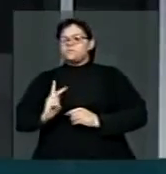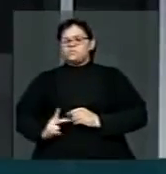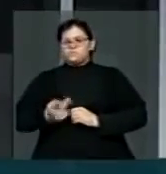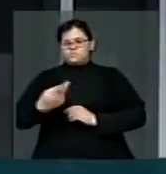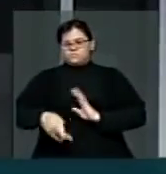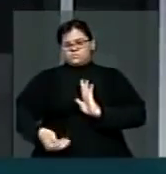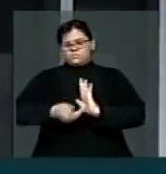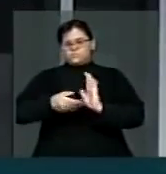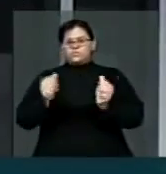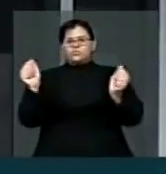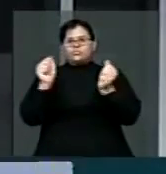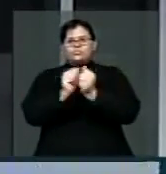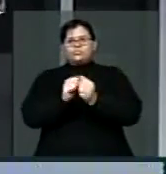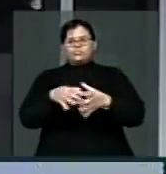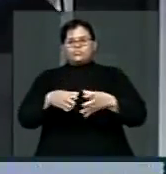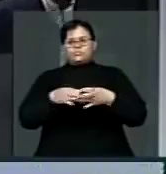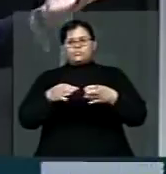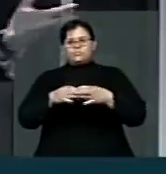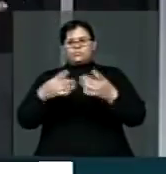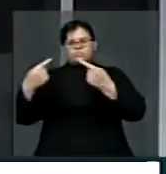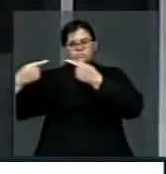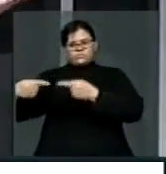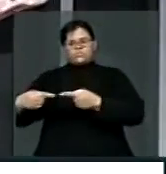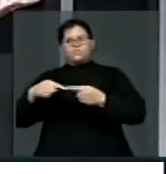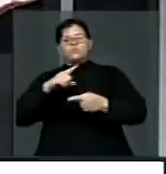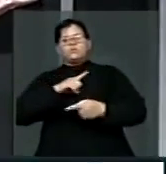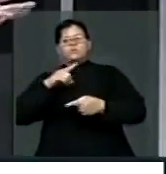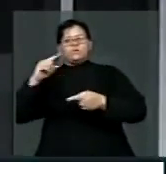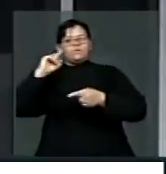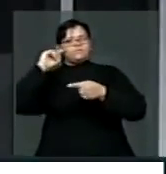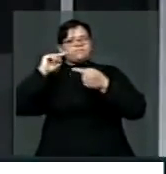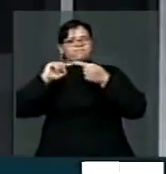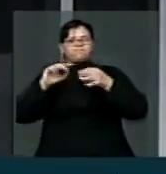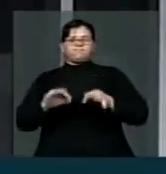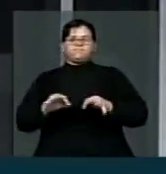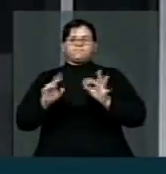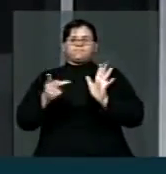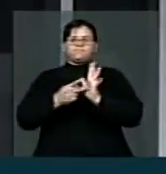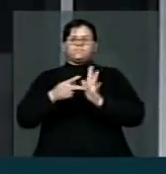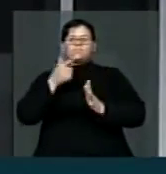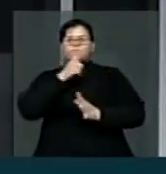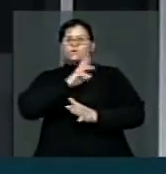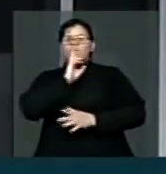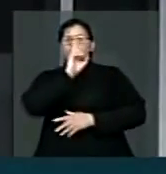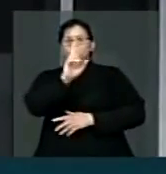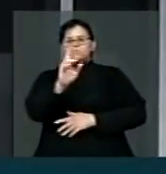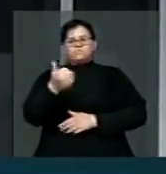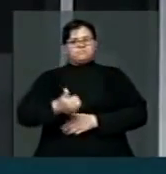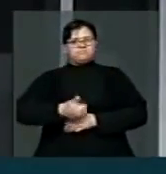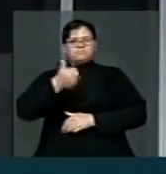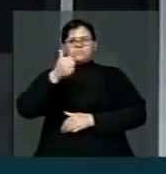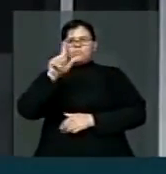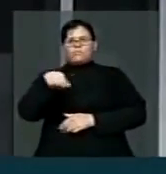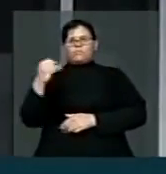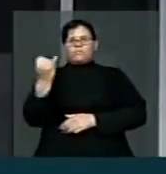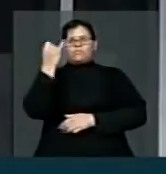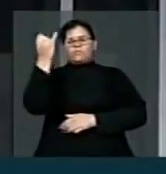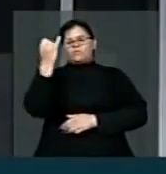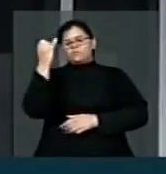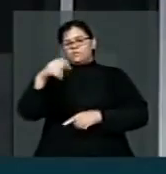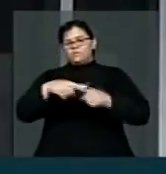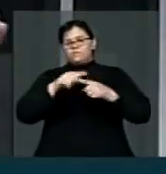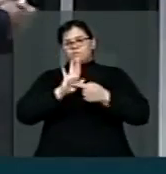partidos de oposição, esse conserto que nos trouxe um resultado importante. Isso, senhor presidente,